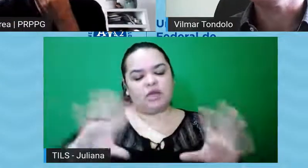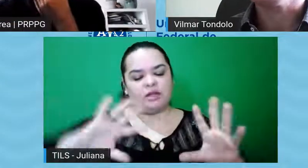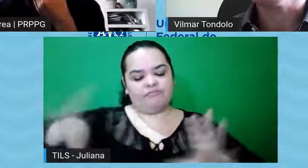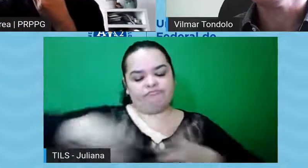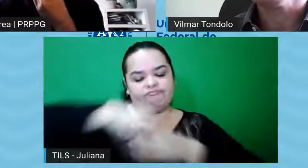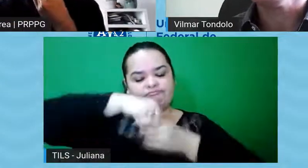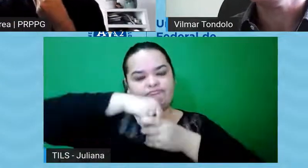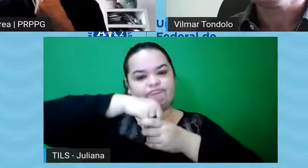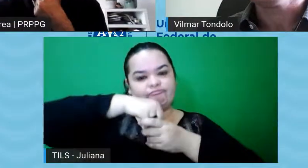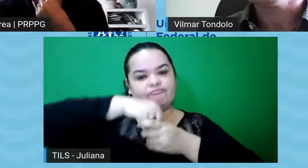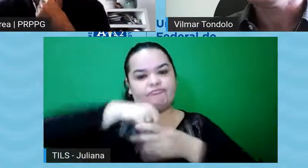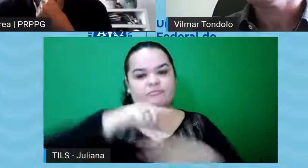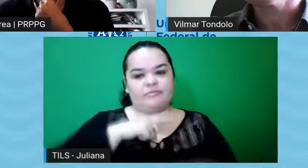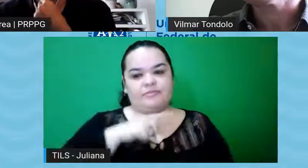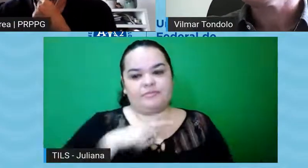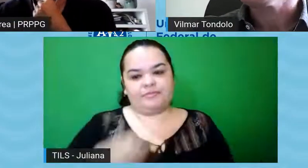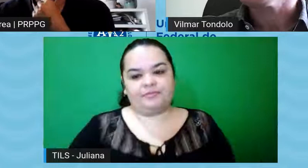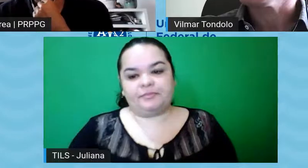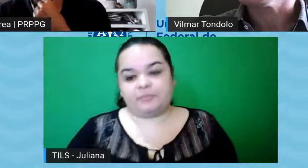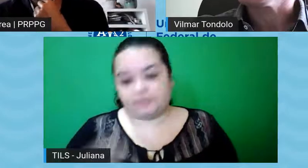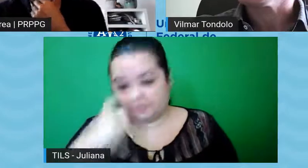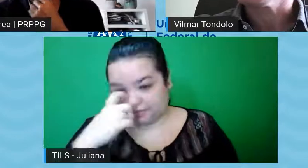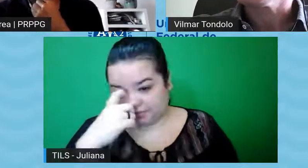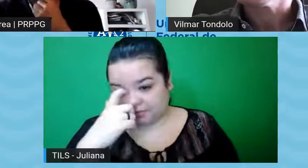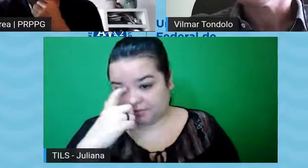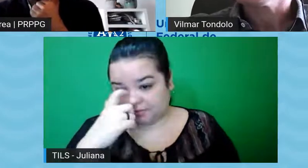Tá. Tem a pergunta